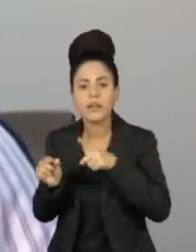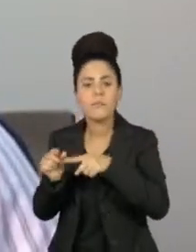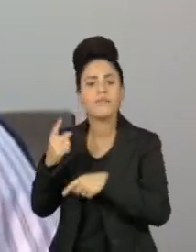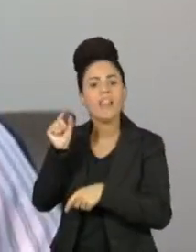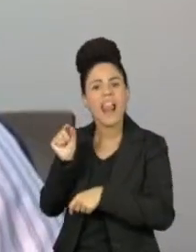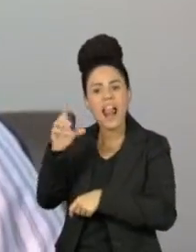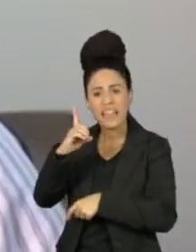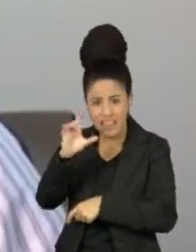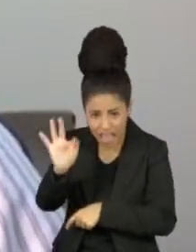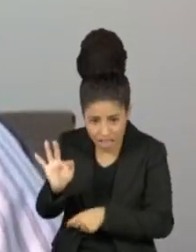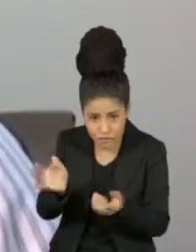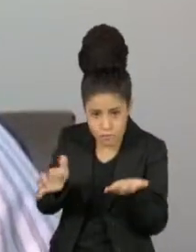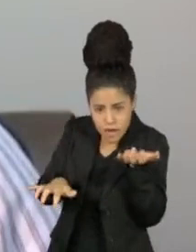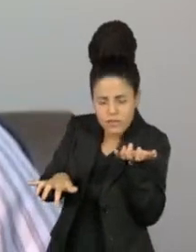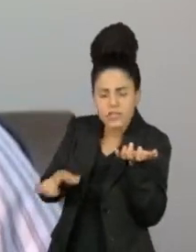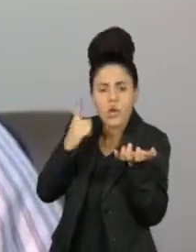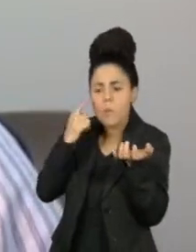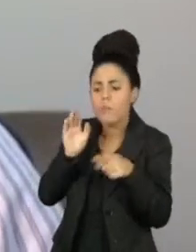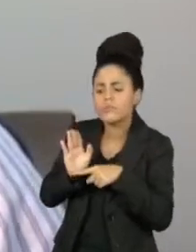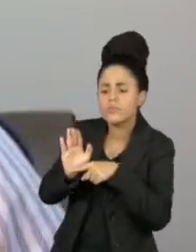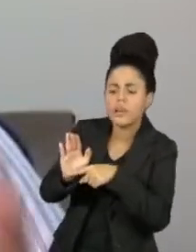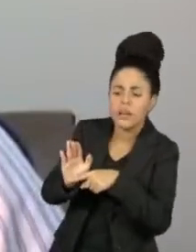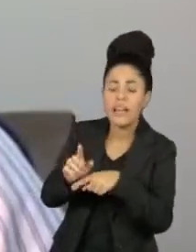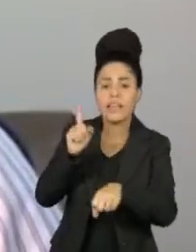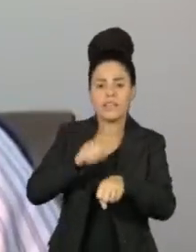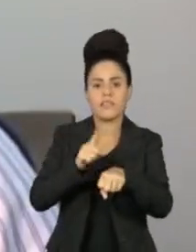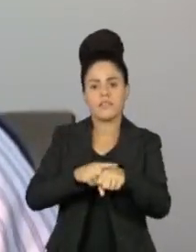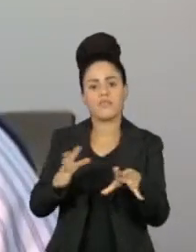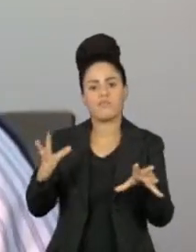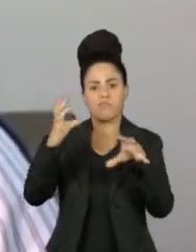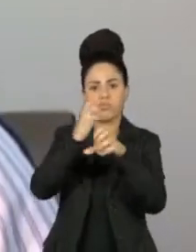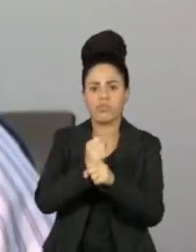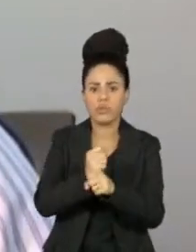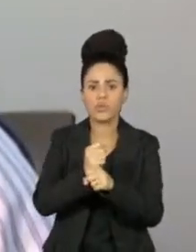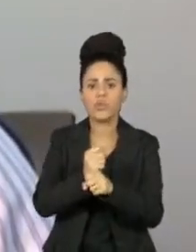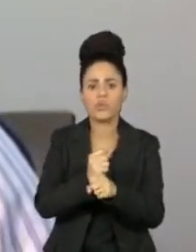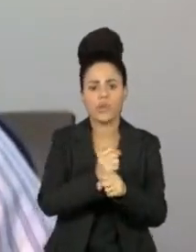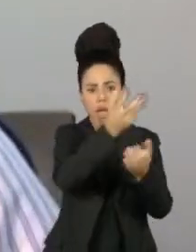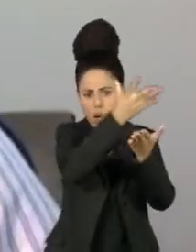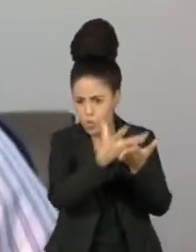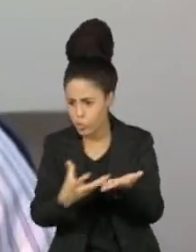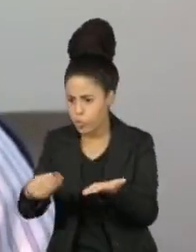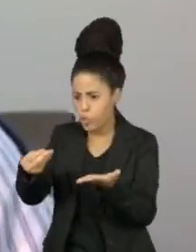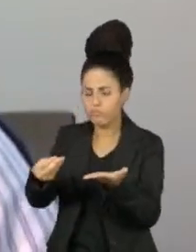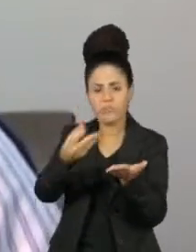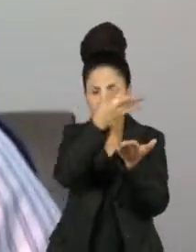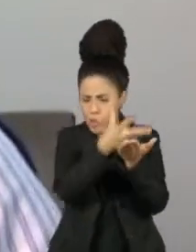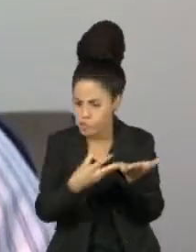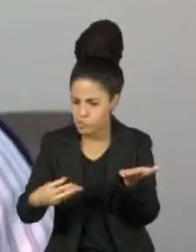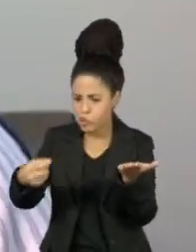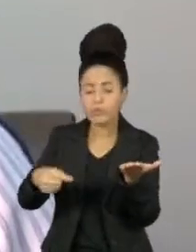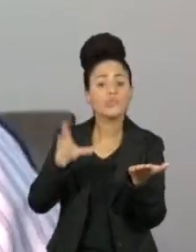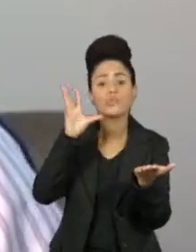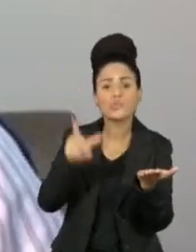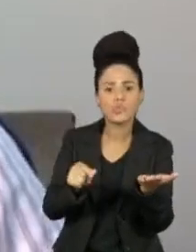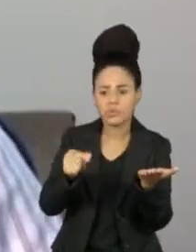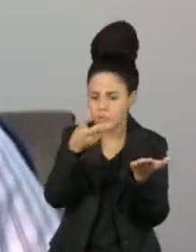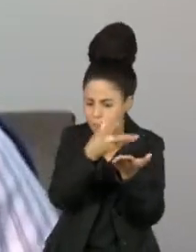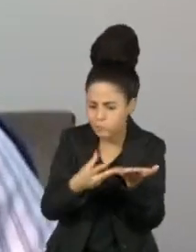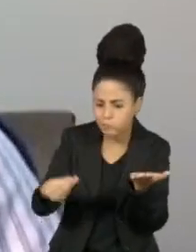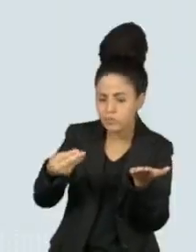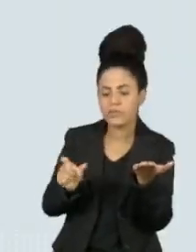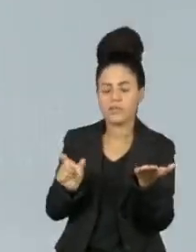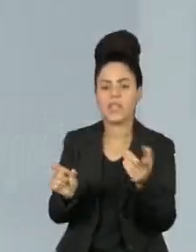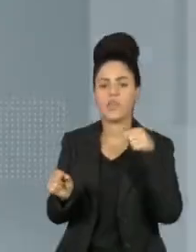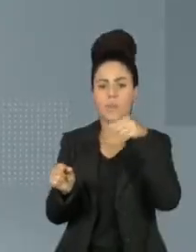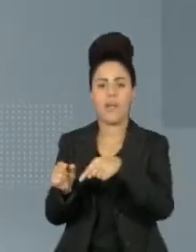Brasília, somente nesse momento que são transmitidos esses dados é que há alguma conexão não da urna e sim dessa